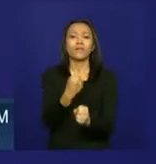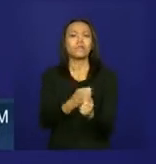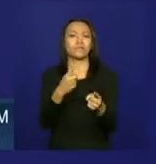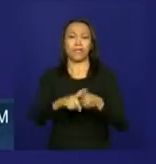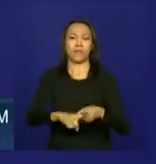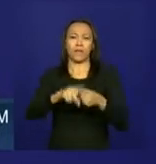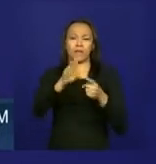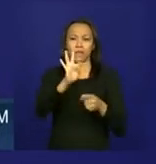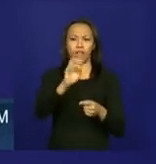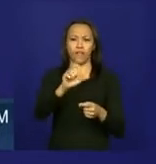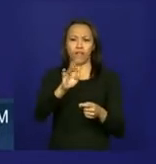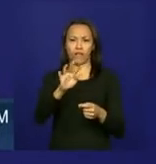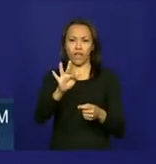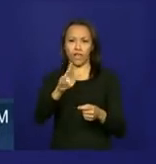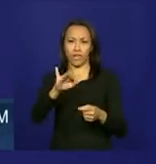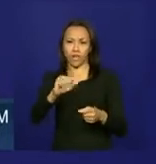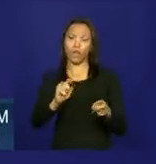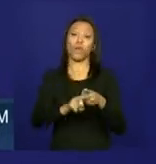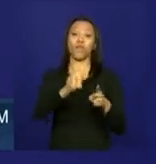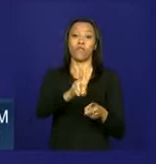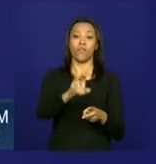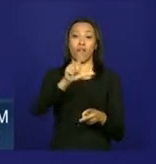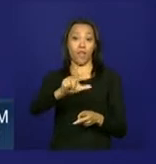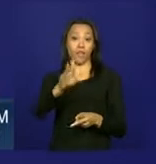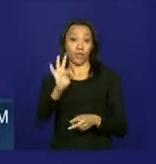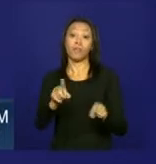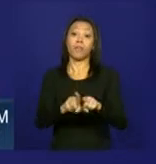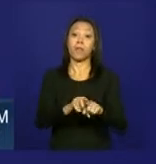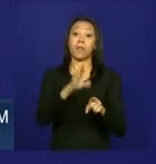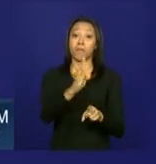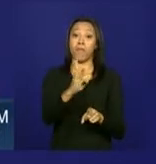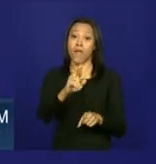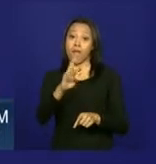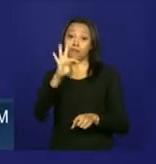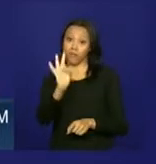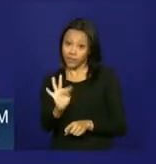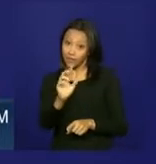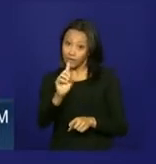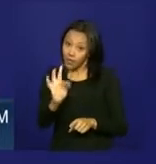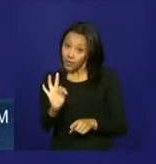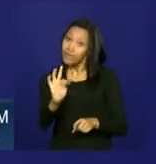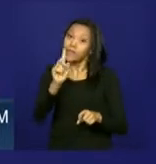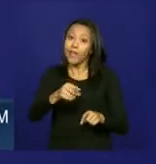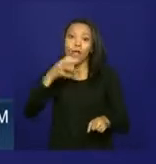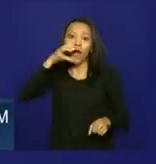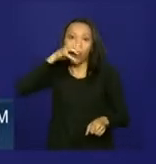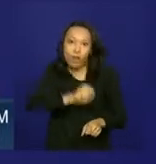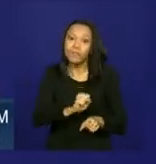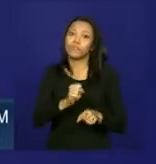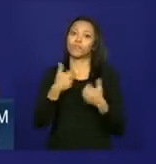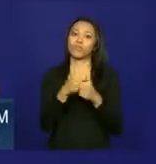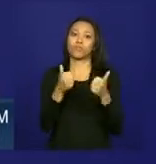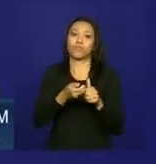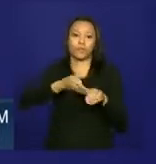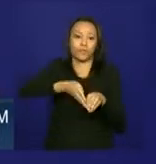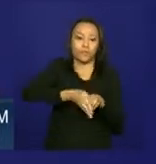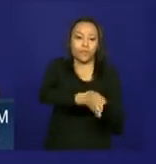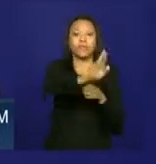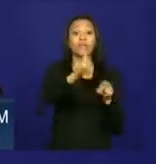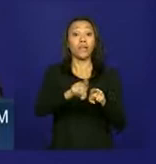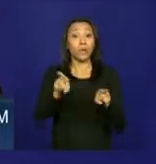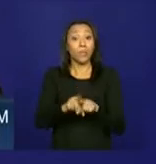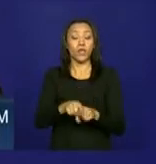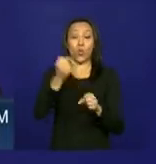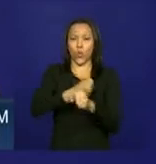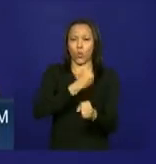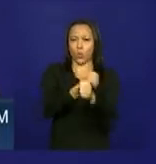teleféricos, de VLTs, também de BRTs, que é o sistema rápido de ônibus, e ainda a construção